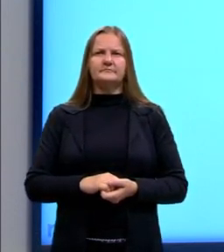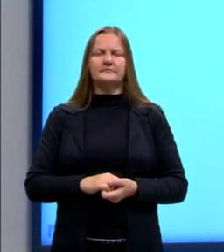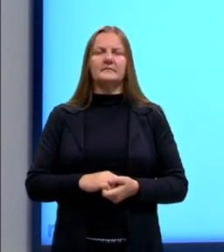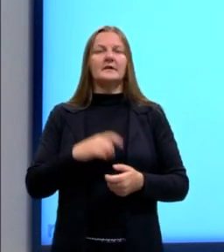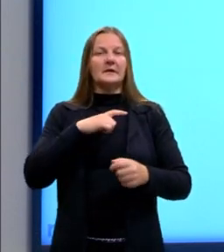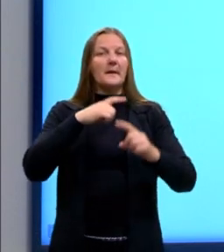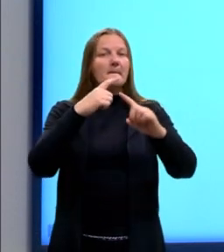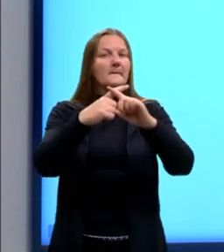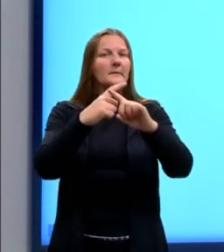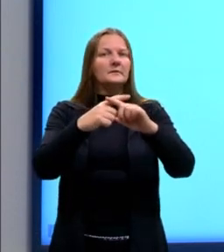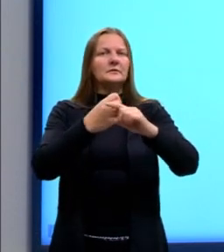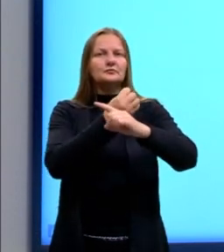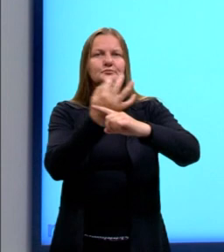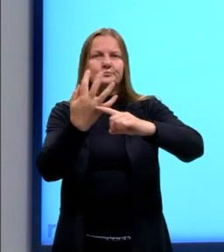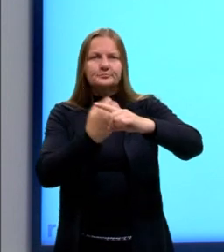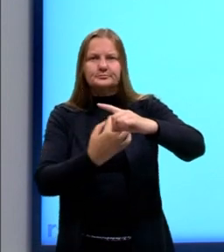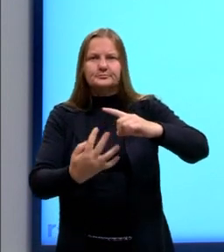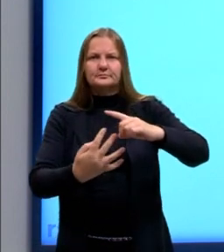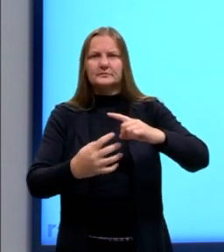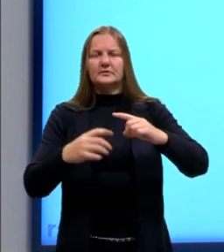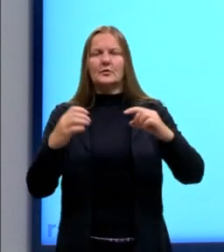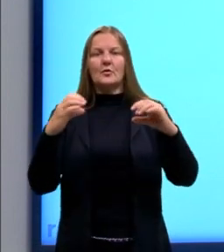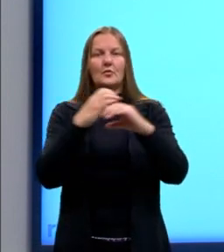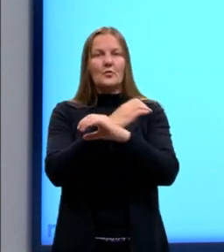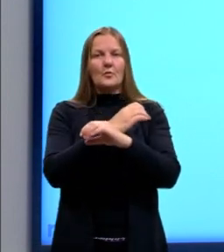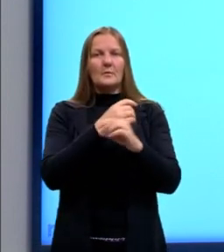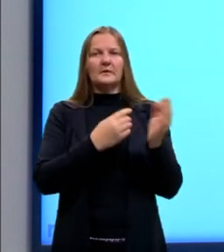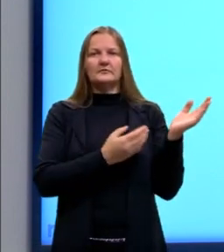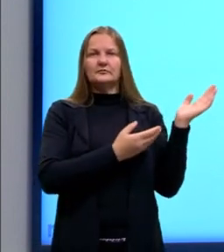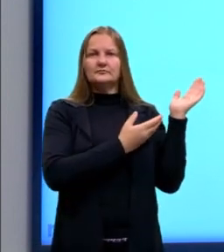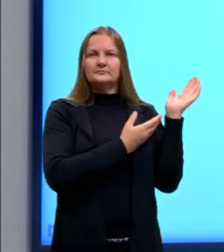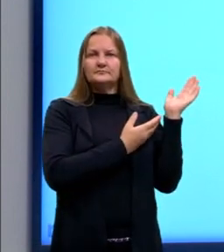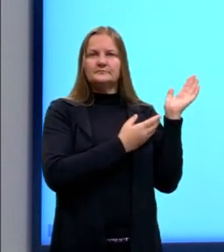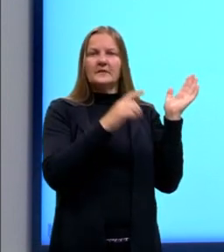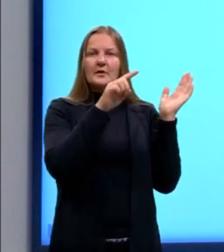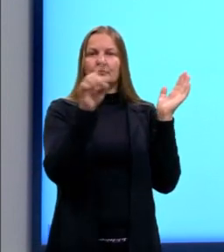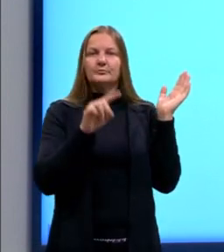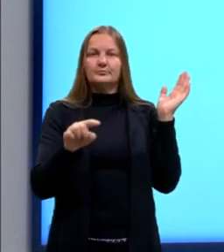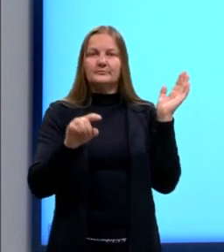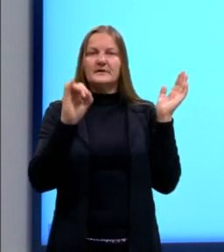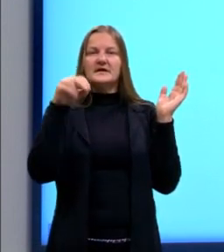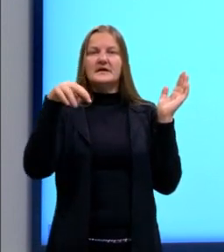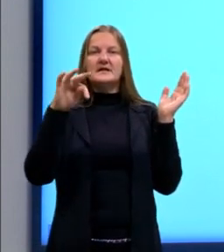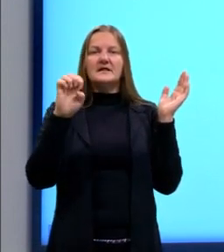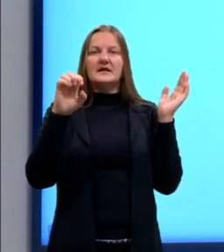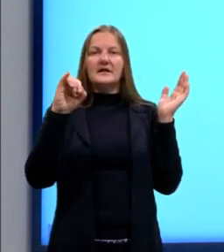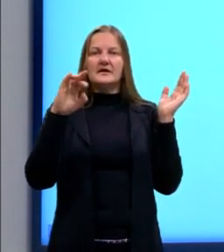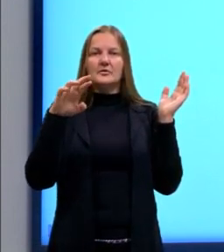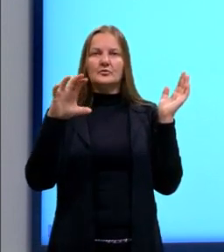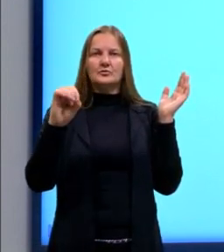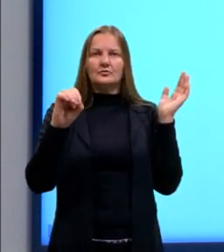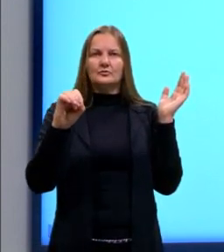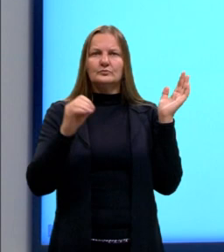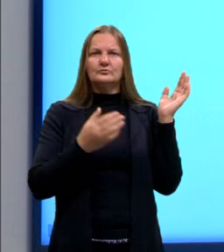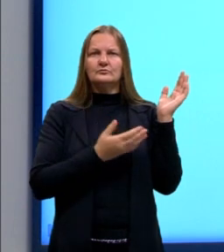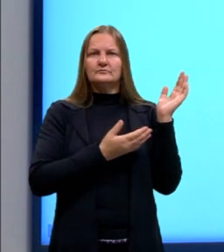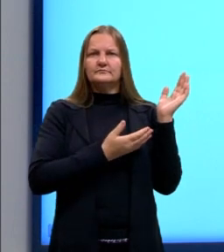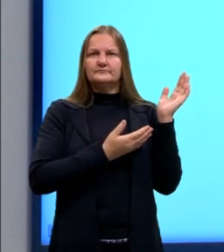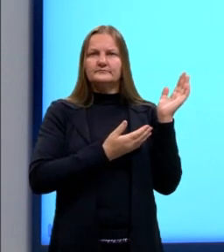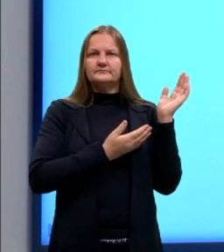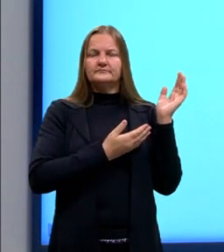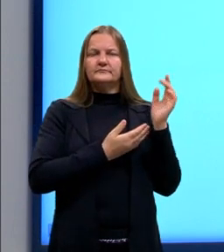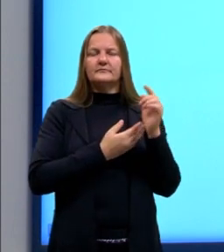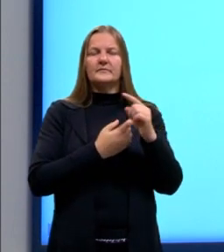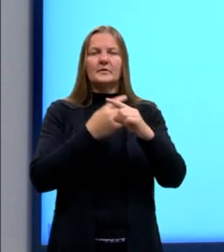multiplicação de uma fração por um número inteiro. Nós até vimos na aula anterior, nós multiplicamos então o